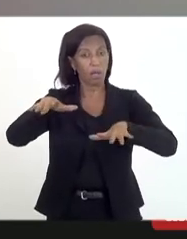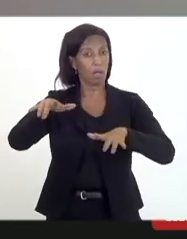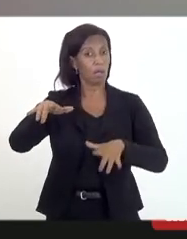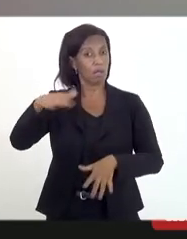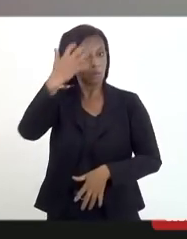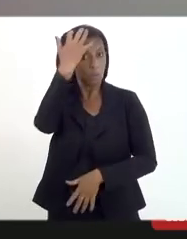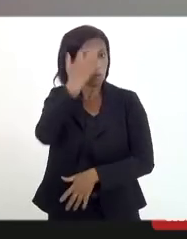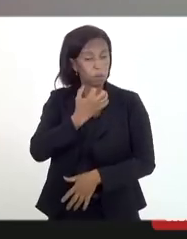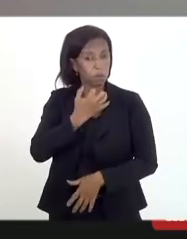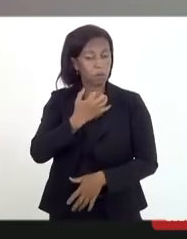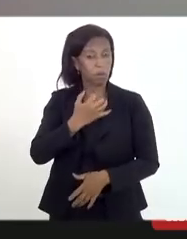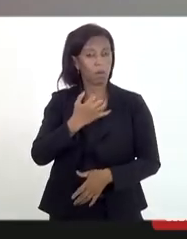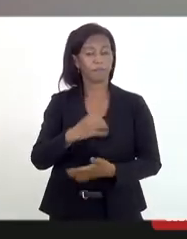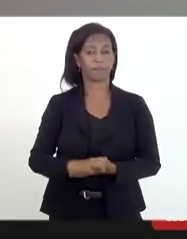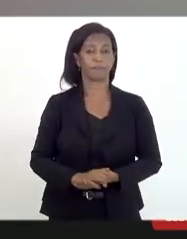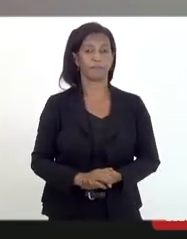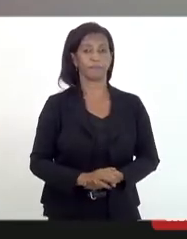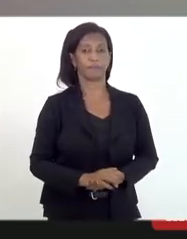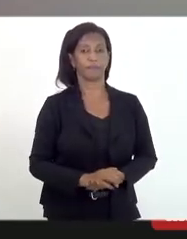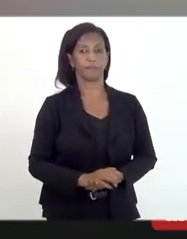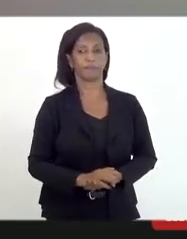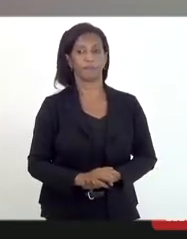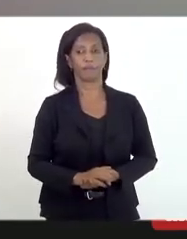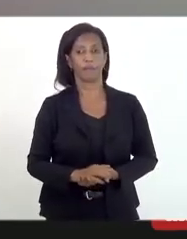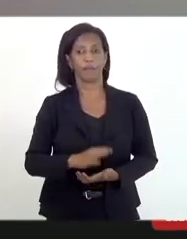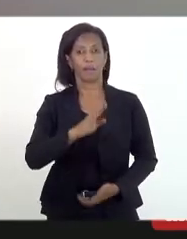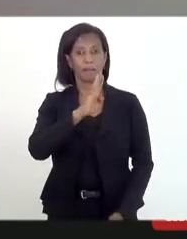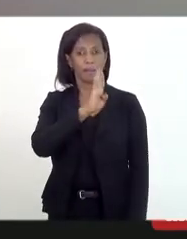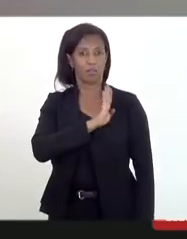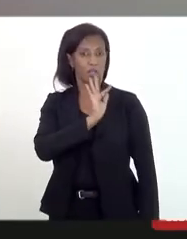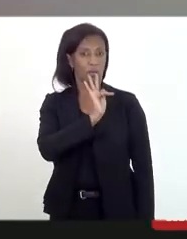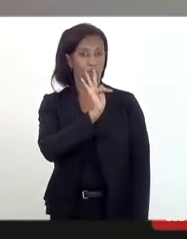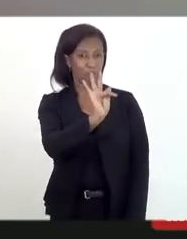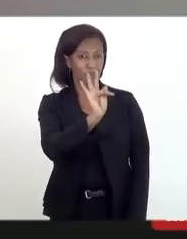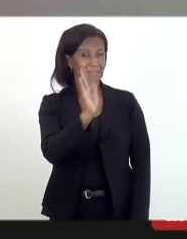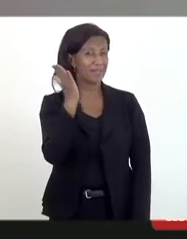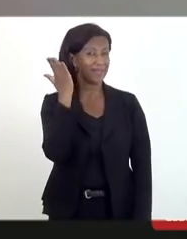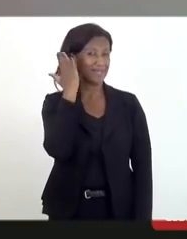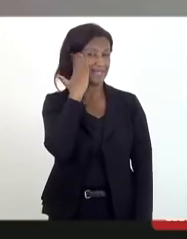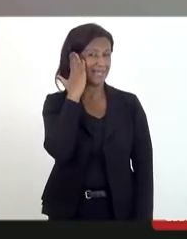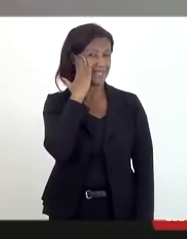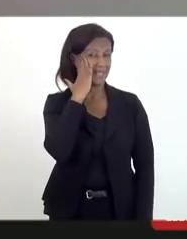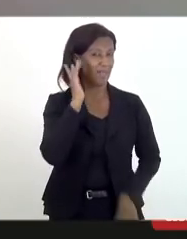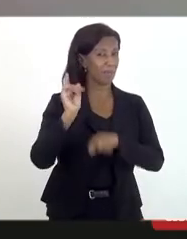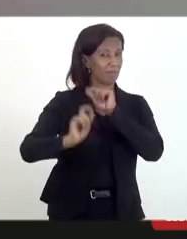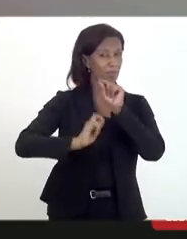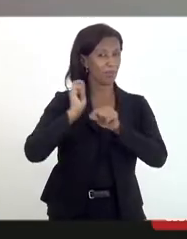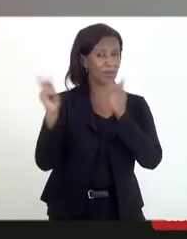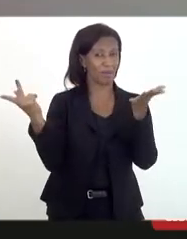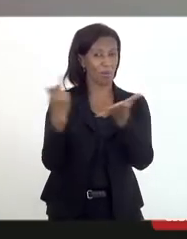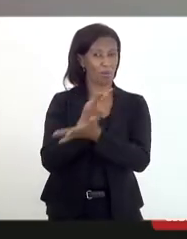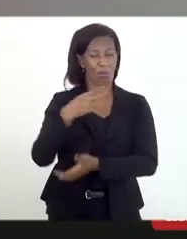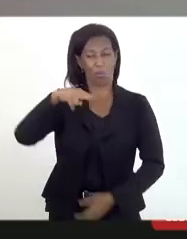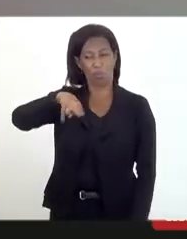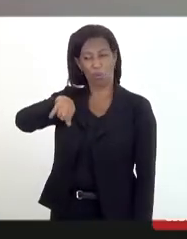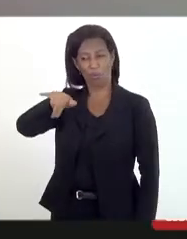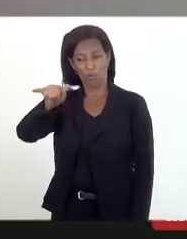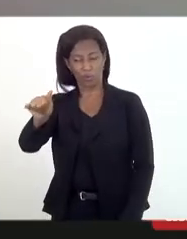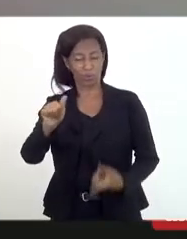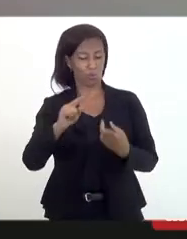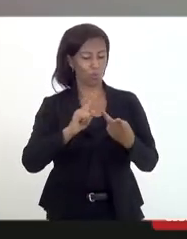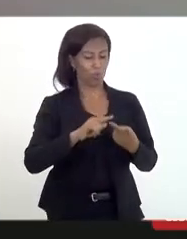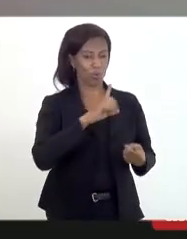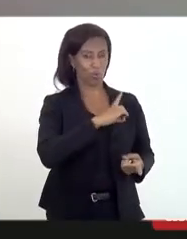para regiões da Baixada Fluminense, todos sabemos o que vem acontecendo em Nova Iguaçu, em Duque de